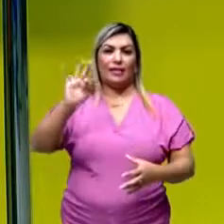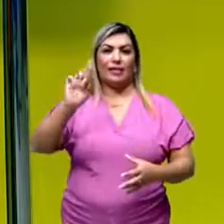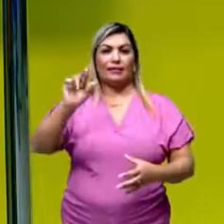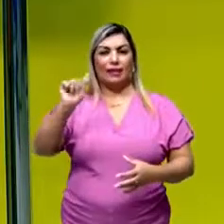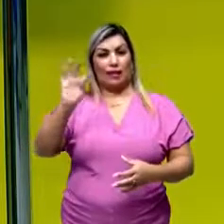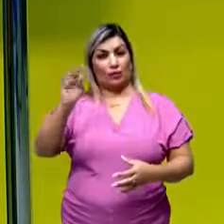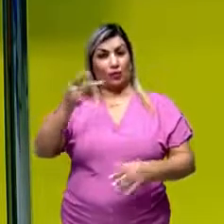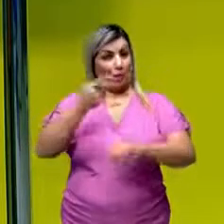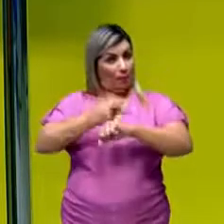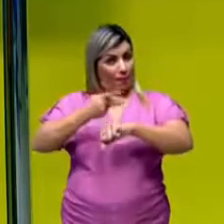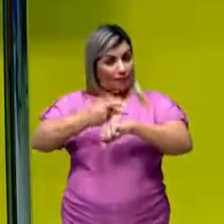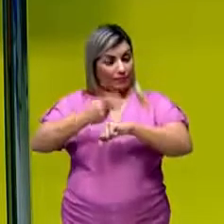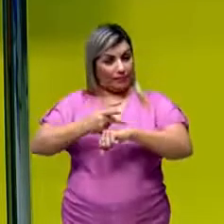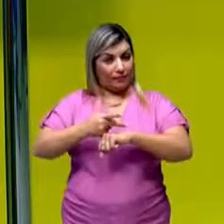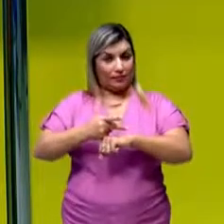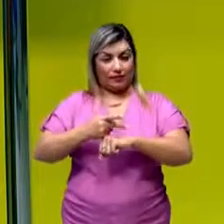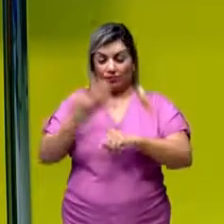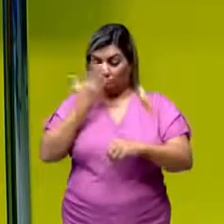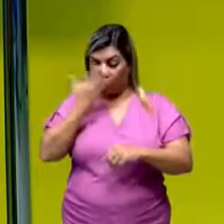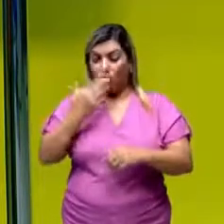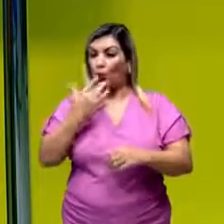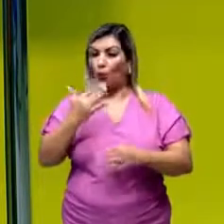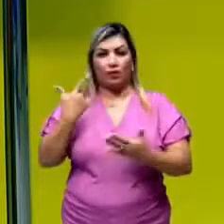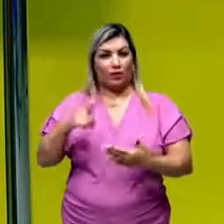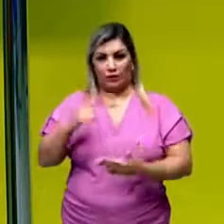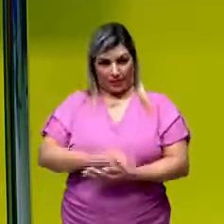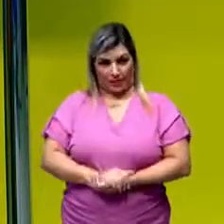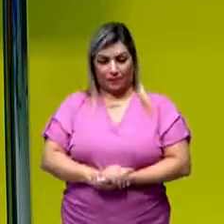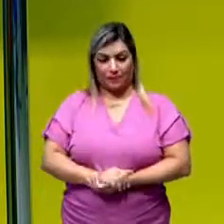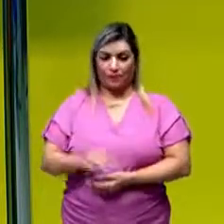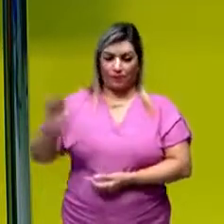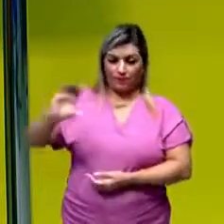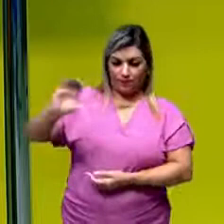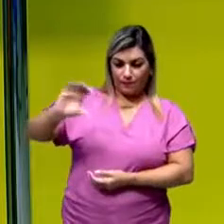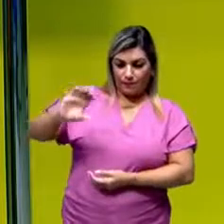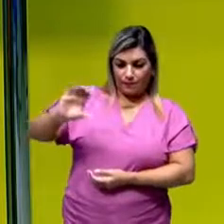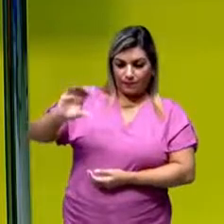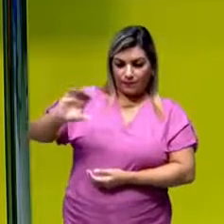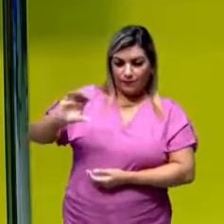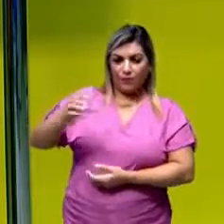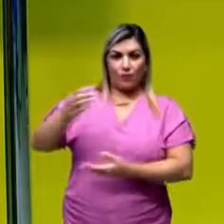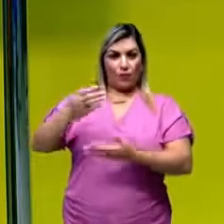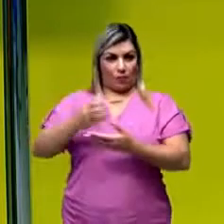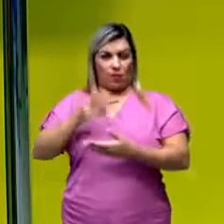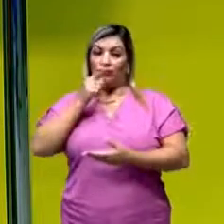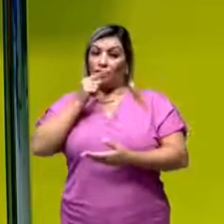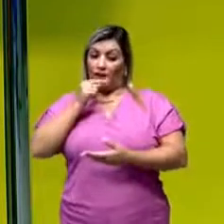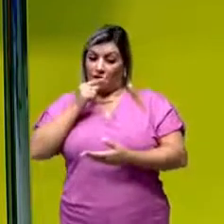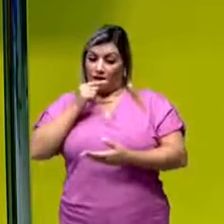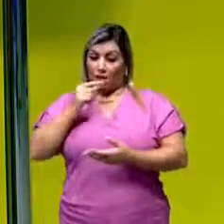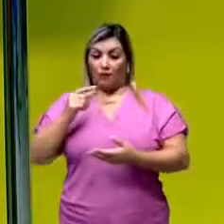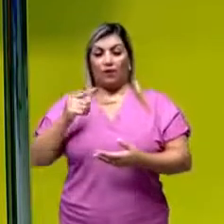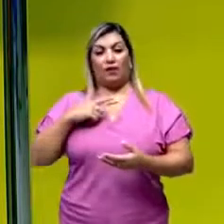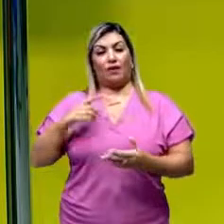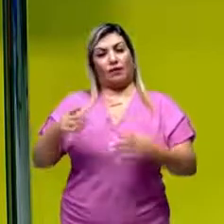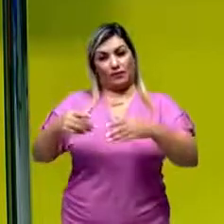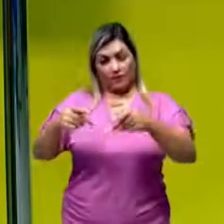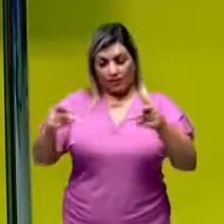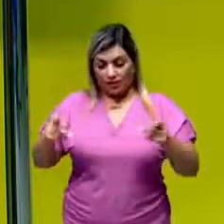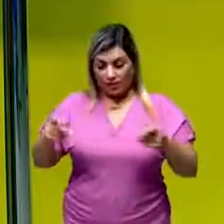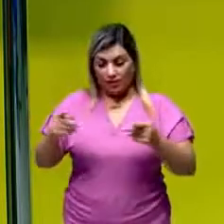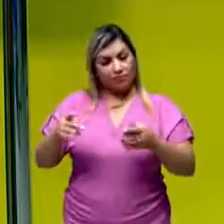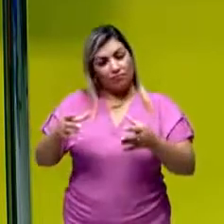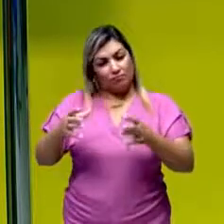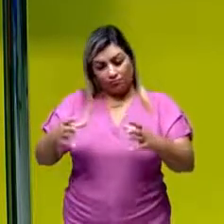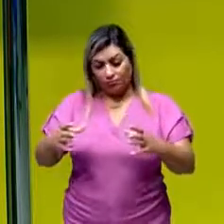prata, que é incolor, uma solução que é incolor, e colocar dentro desse pote com água, dessa vasilha com